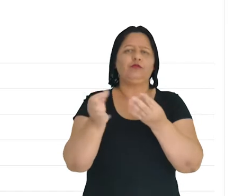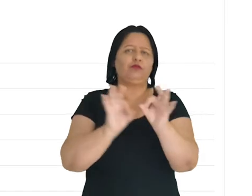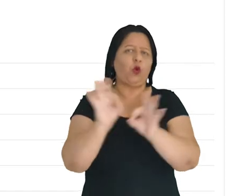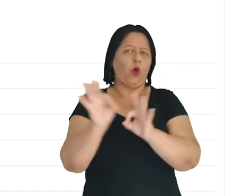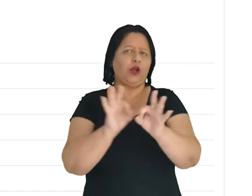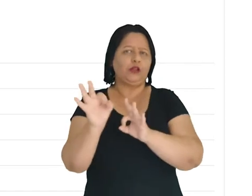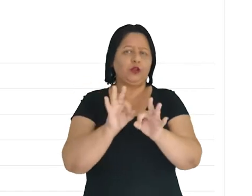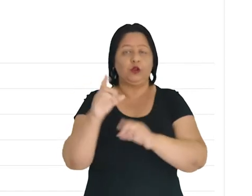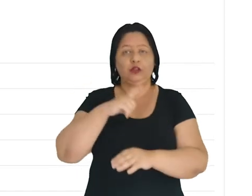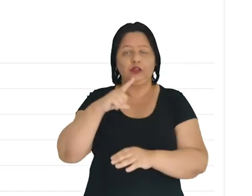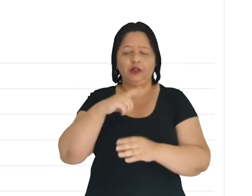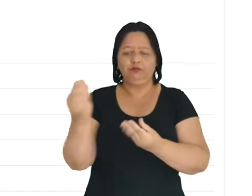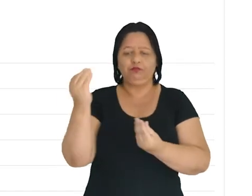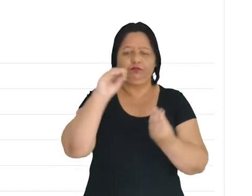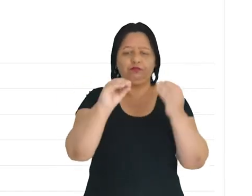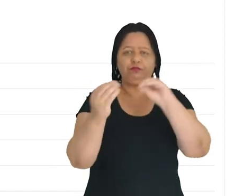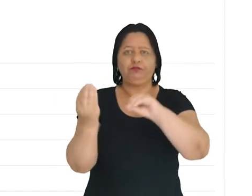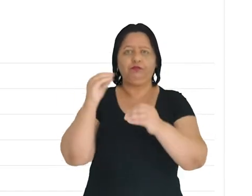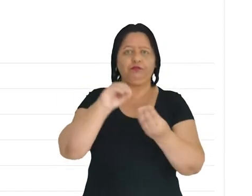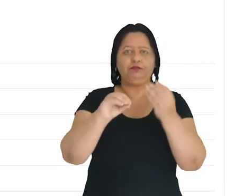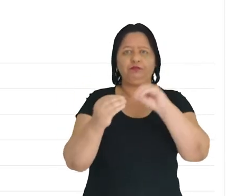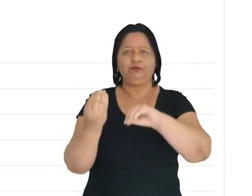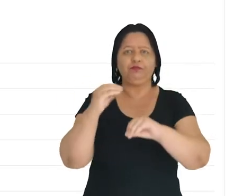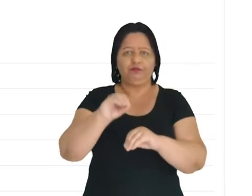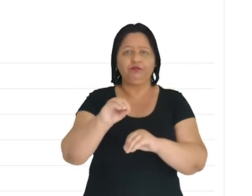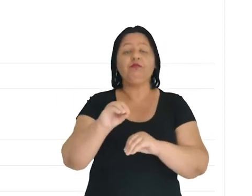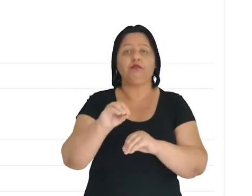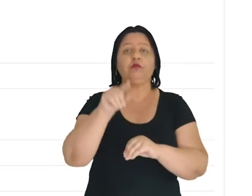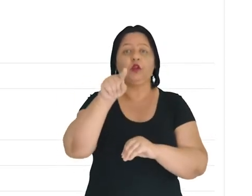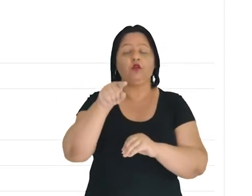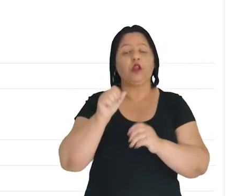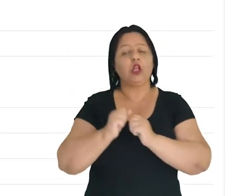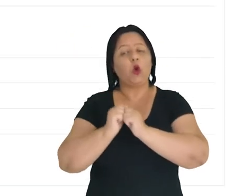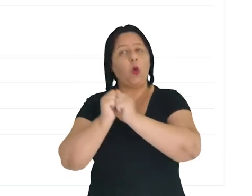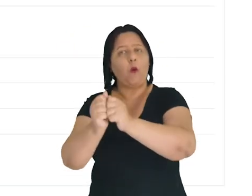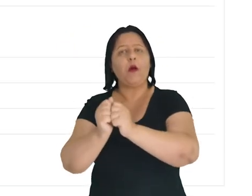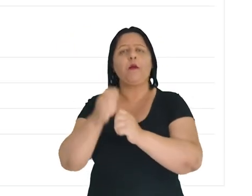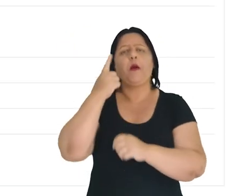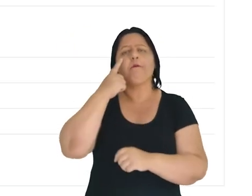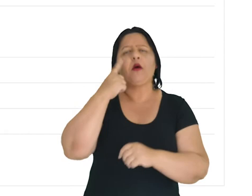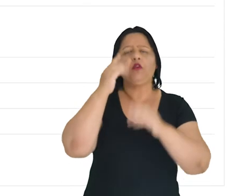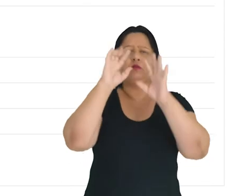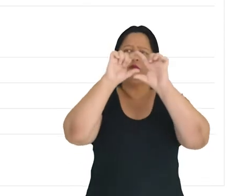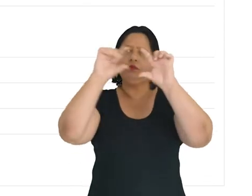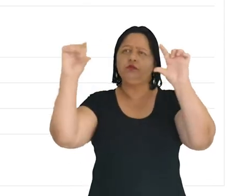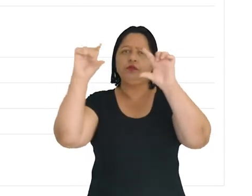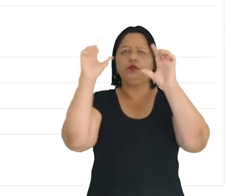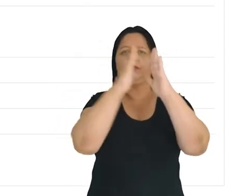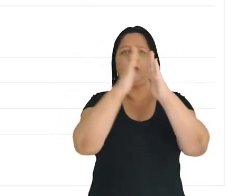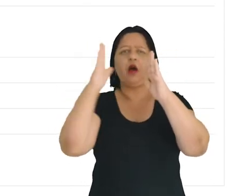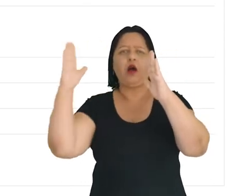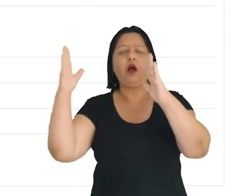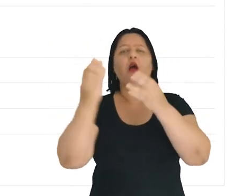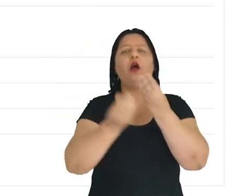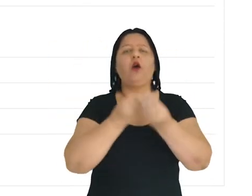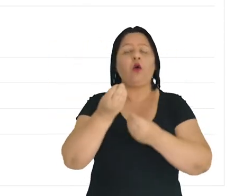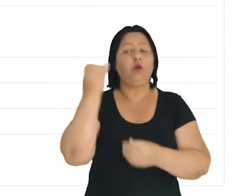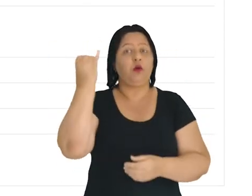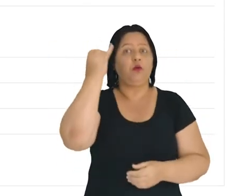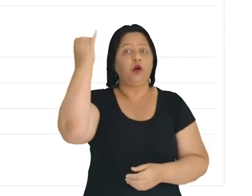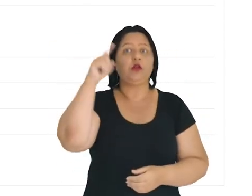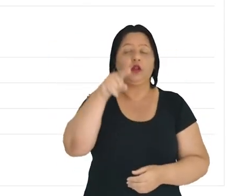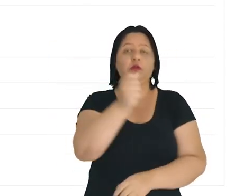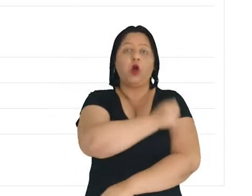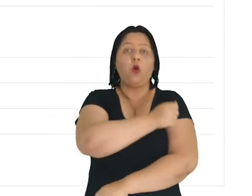configurações adicionais aqui do curso. acompanhamento de conclusão, que está por padrão ativado, é